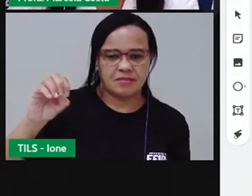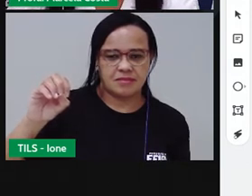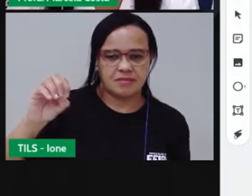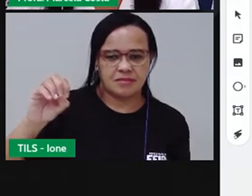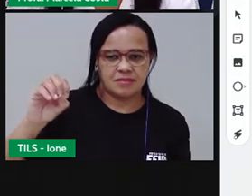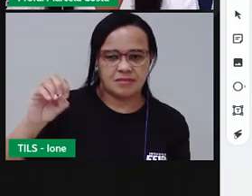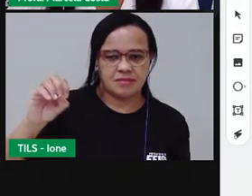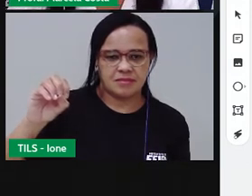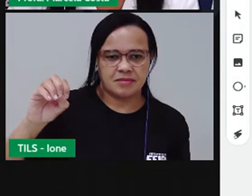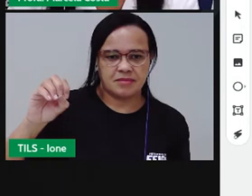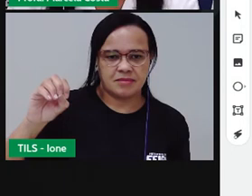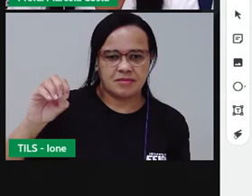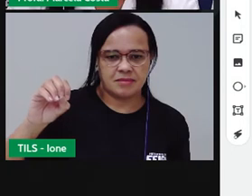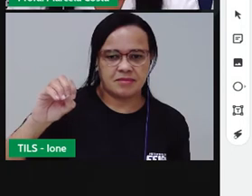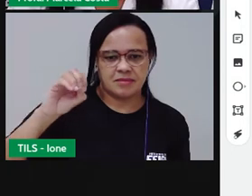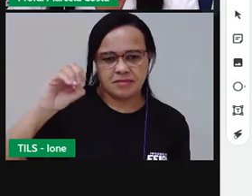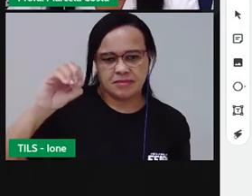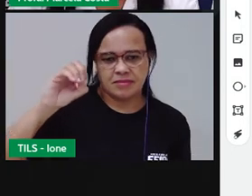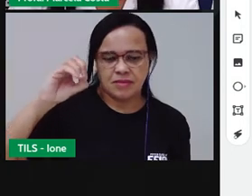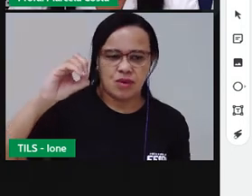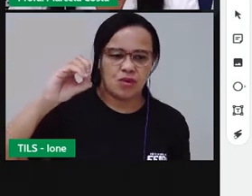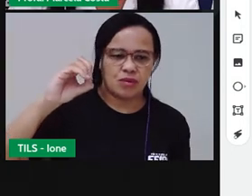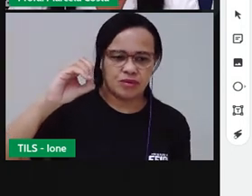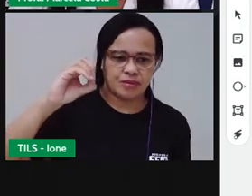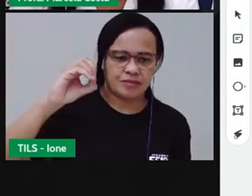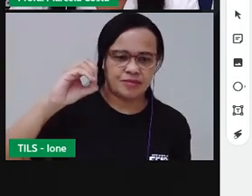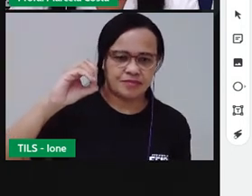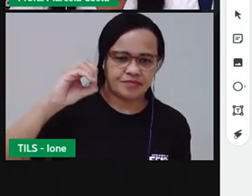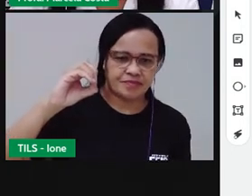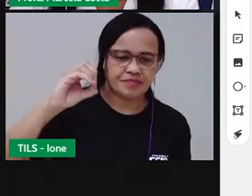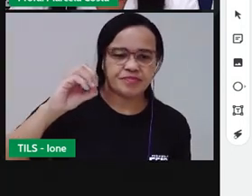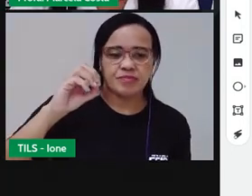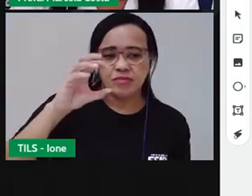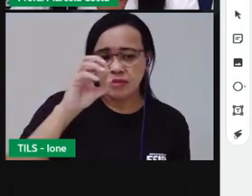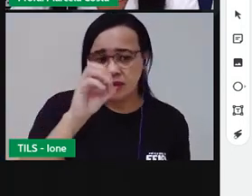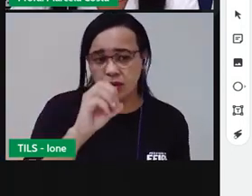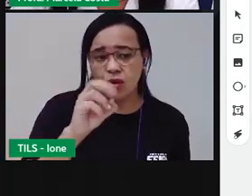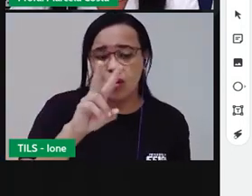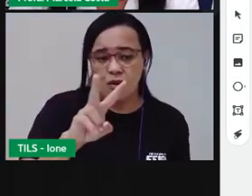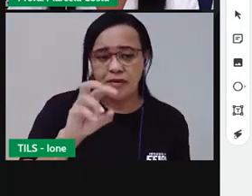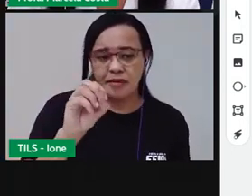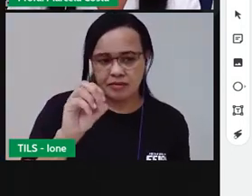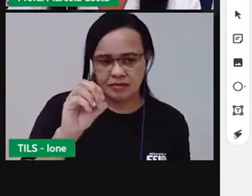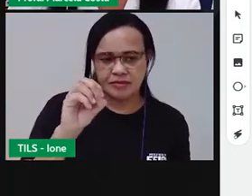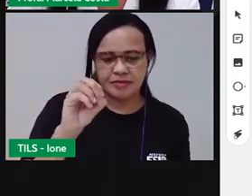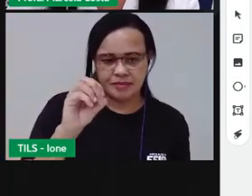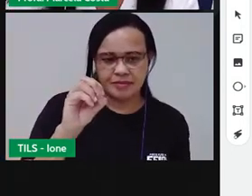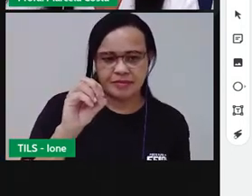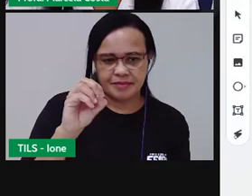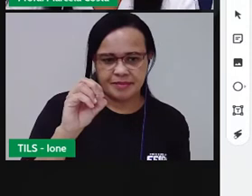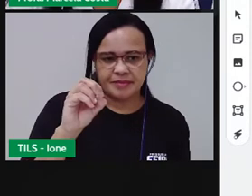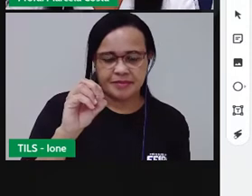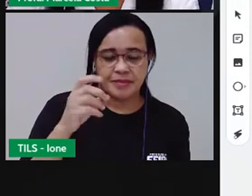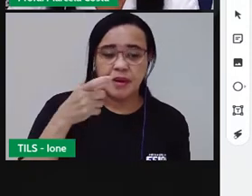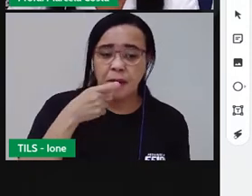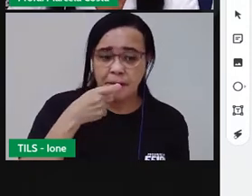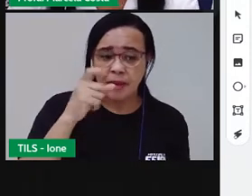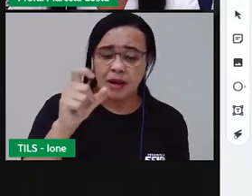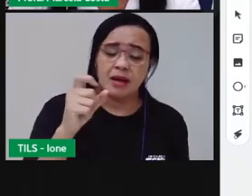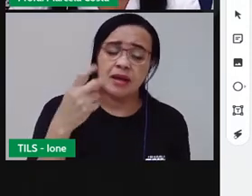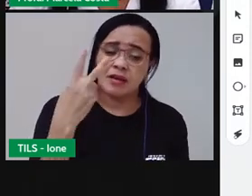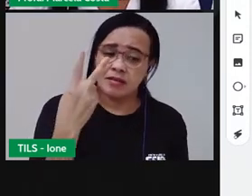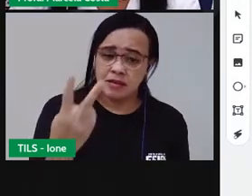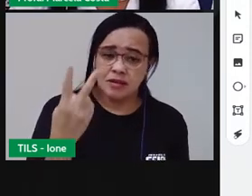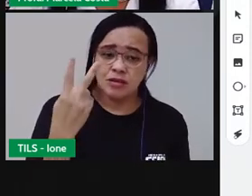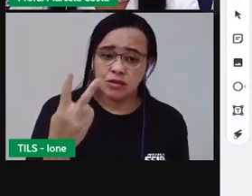Temos aqui a letra O. Ó. Ovo. Observe que essa palavra tem duas